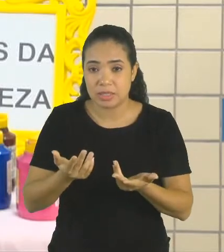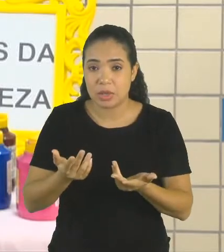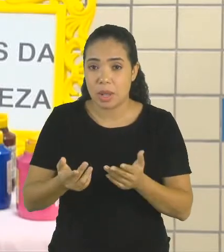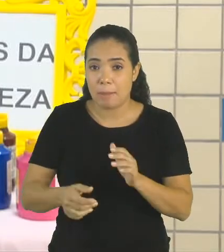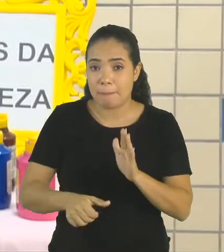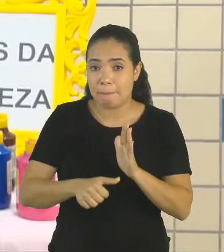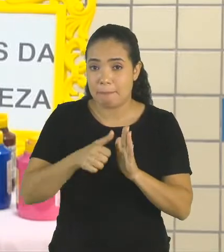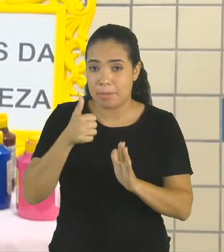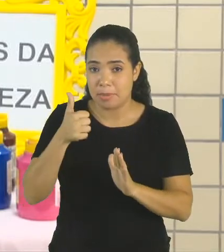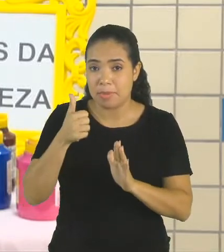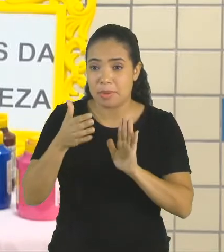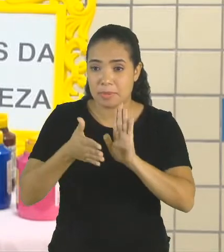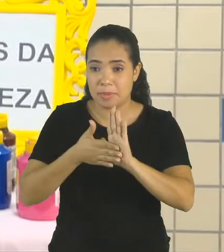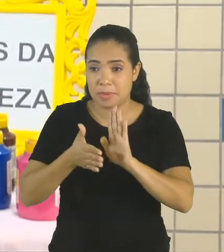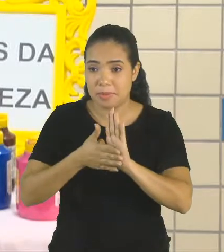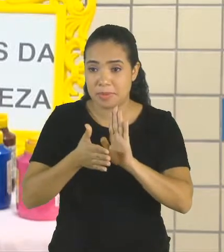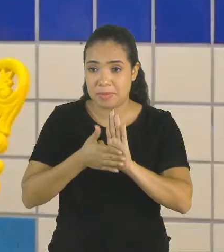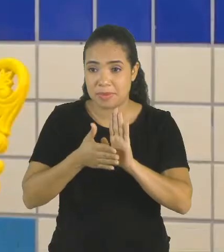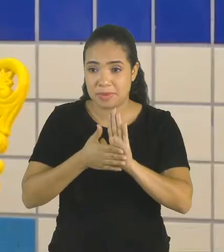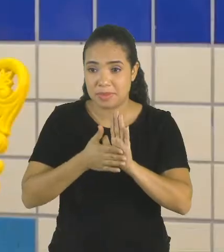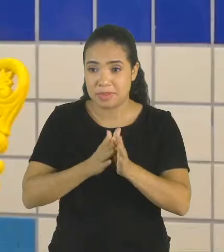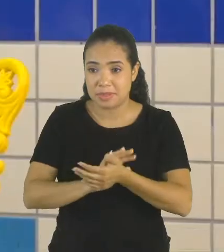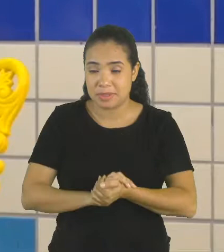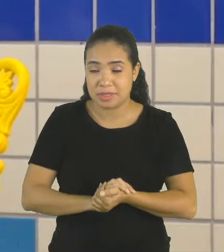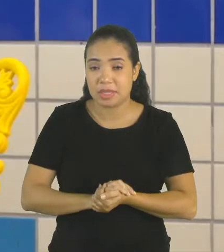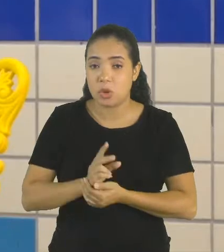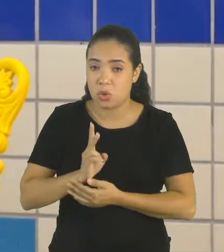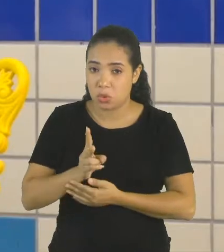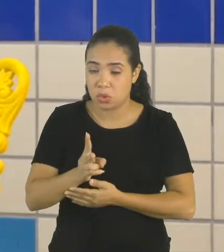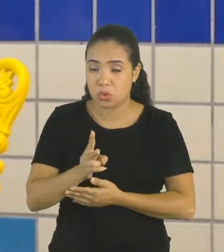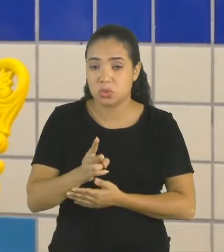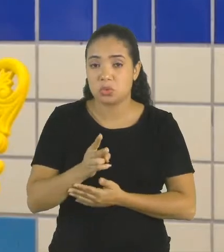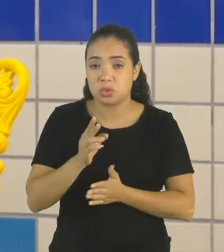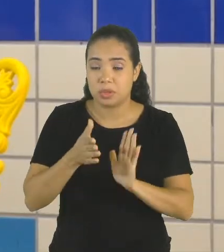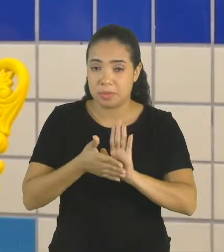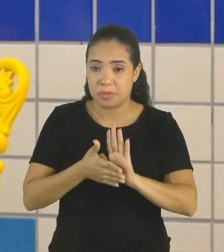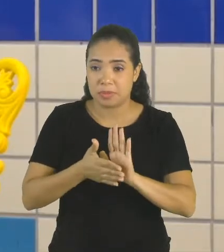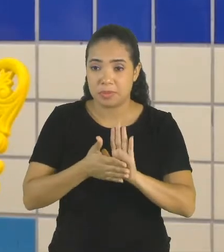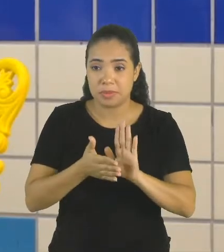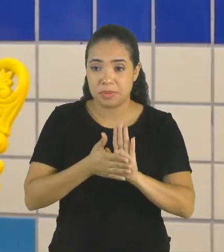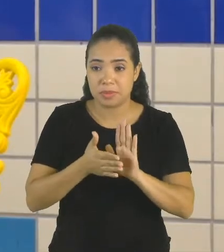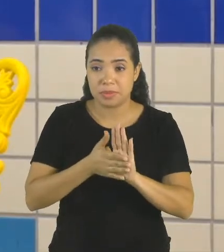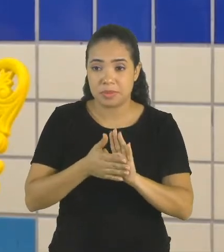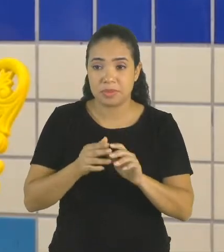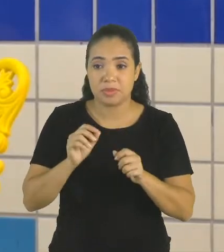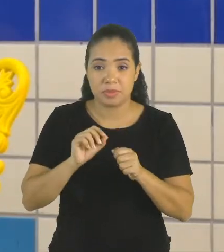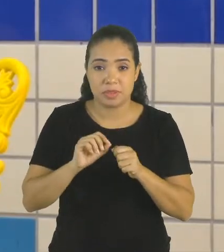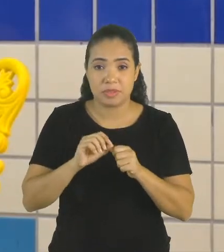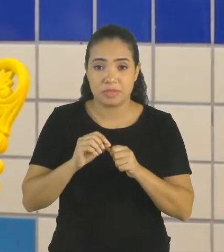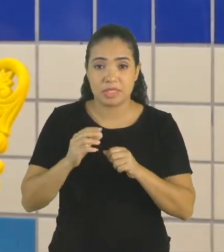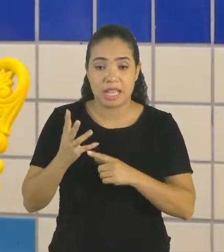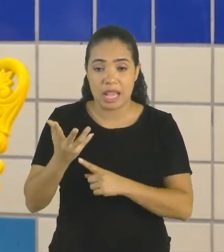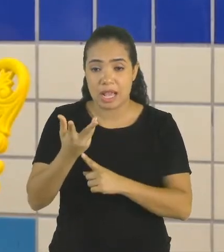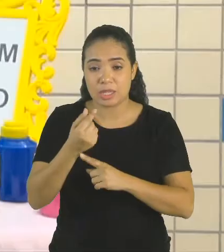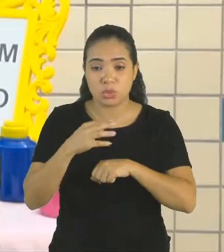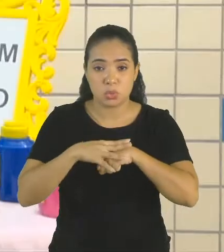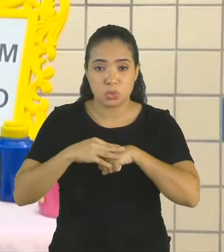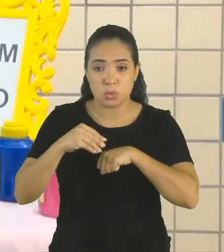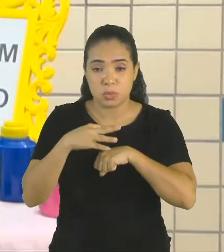nossa primeira proposta. Dando continuidade à nossa proposta, iremos fazer arte com algodão.